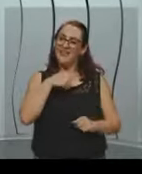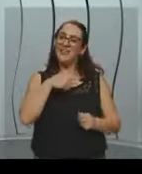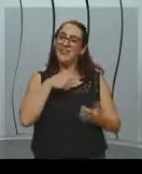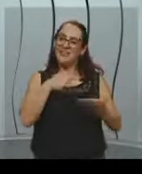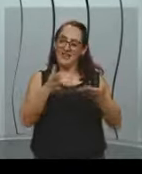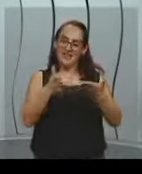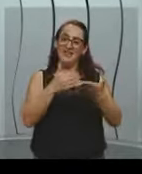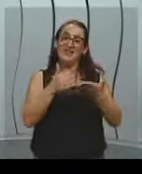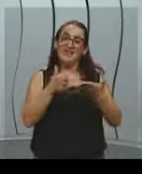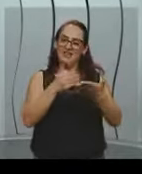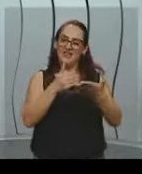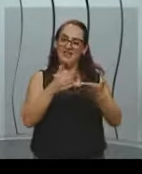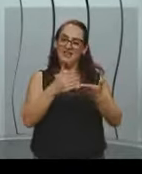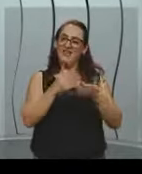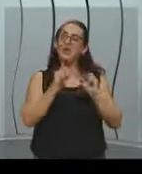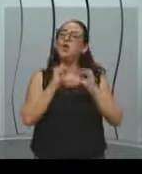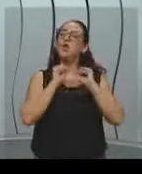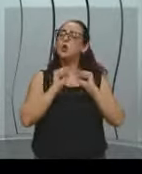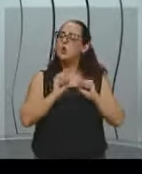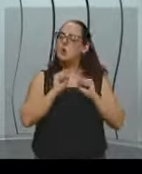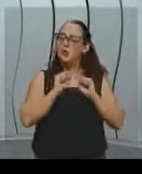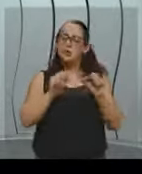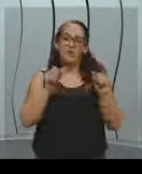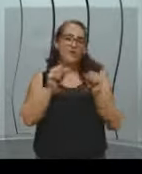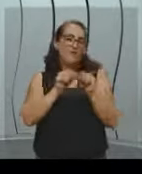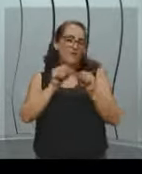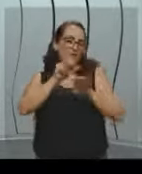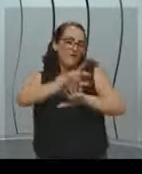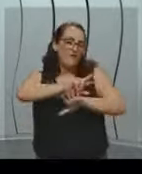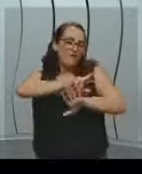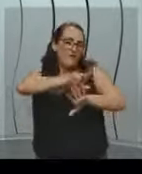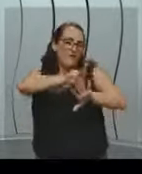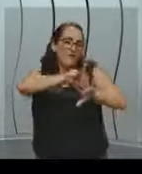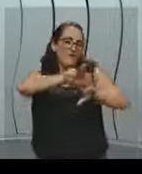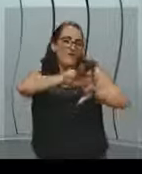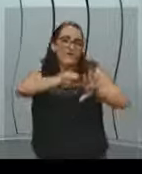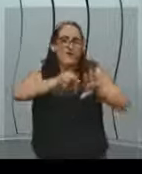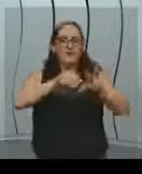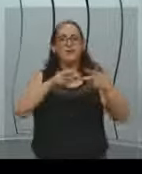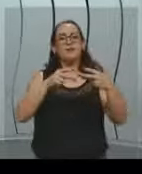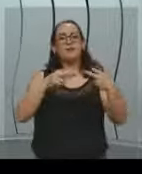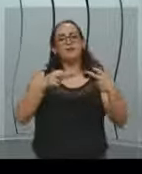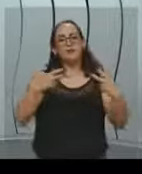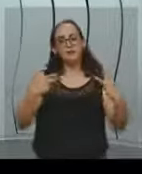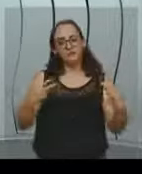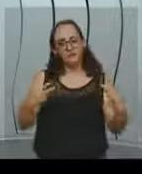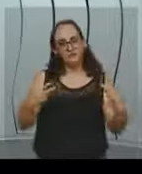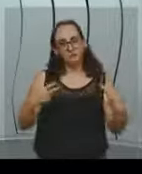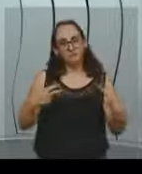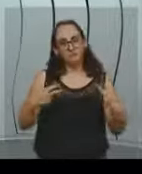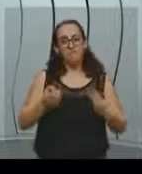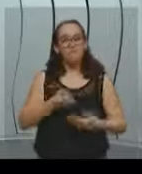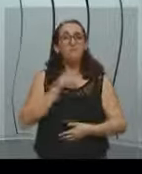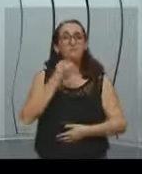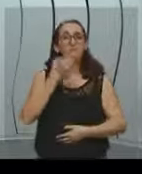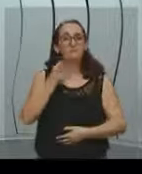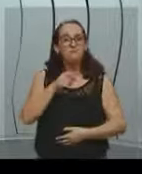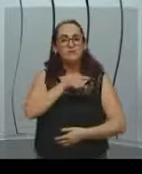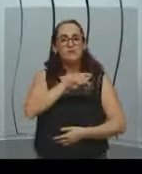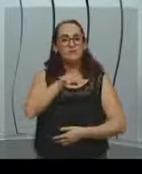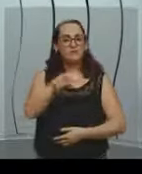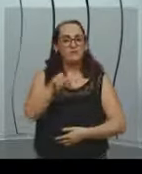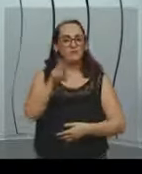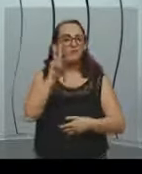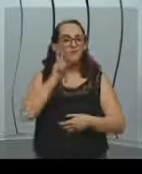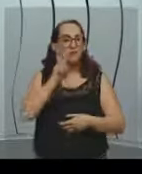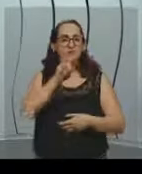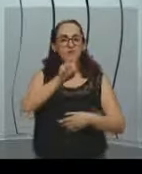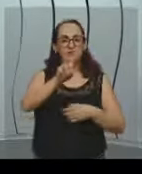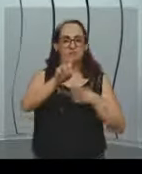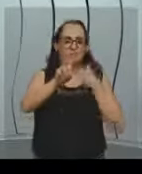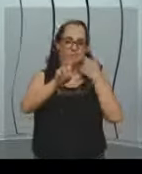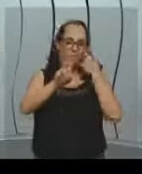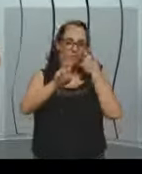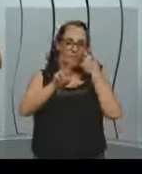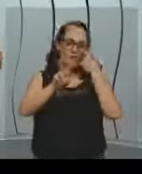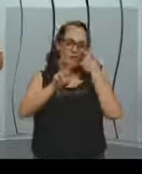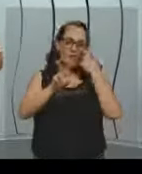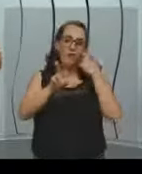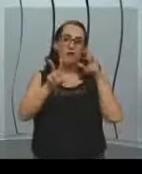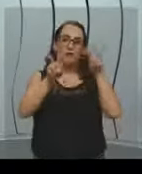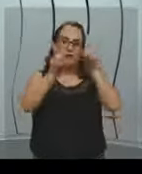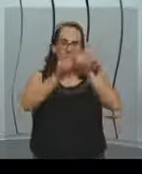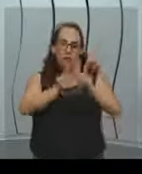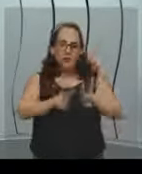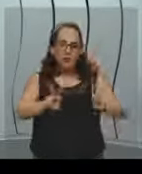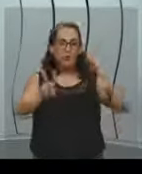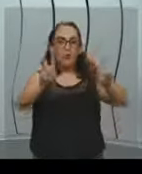Imagina o trabalho que deu para produzir esse filme. Vale a pena vocês verem. Visualmente, ele é muito diferente